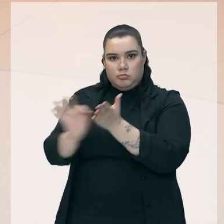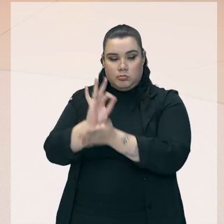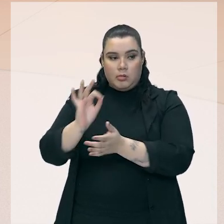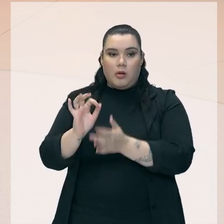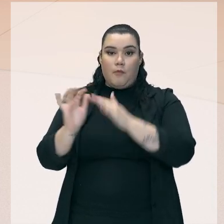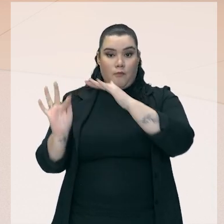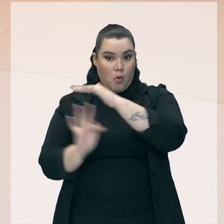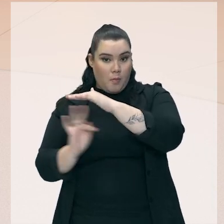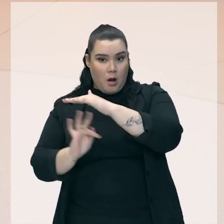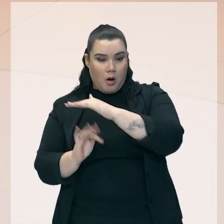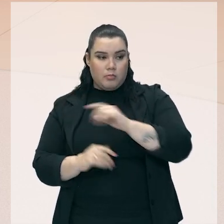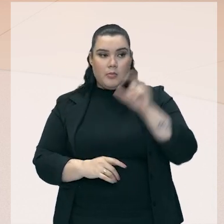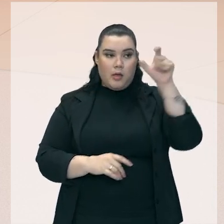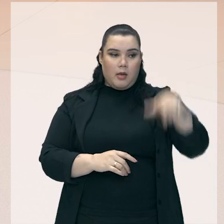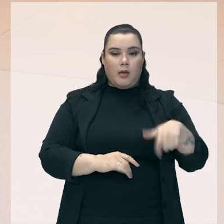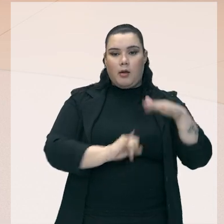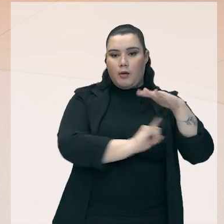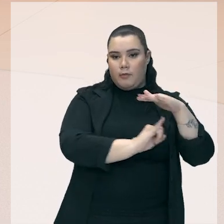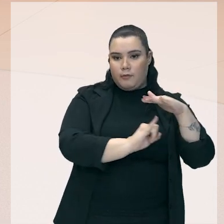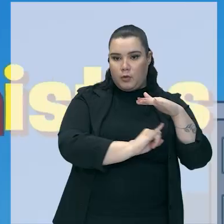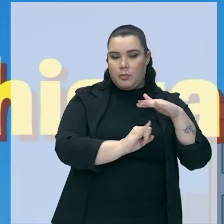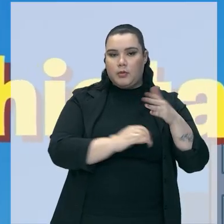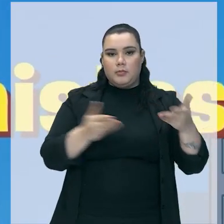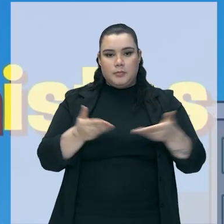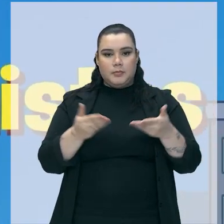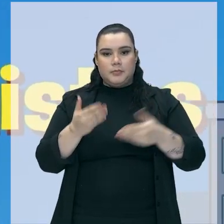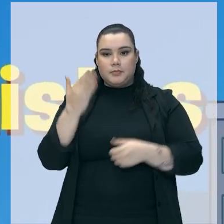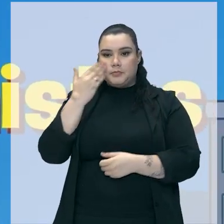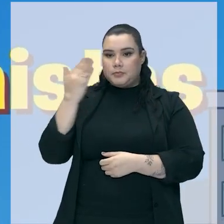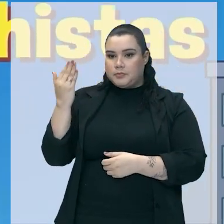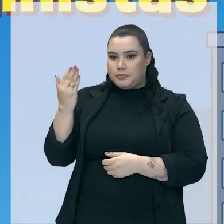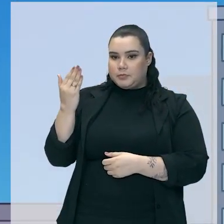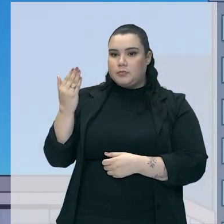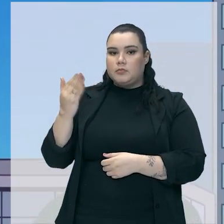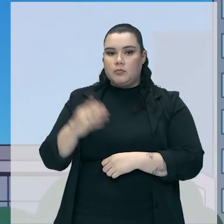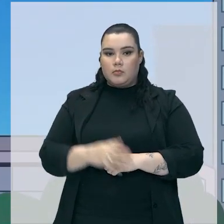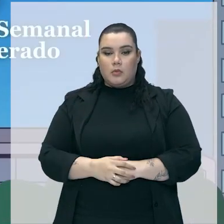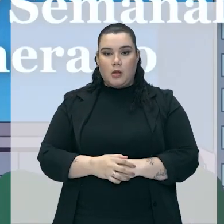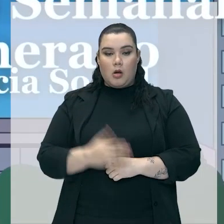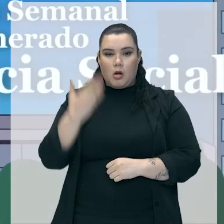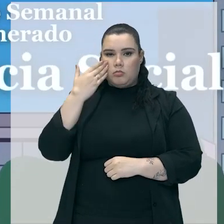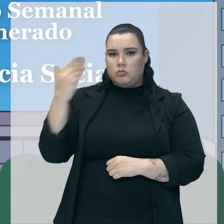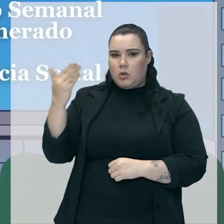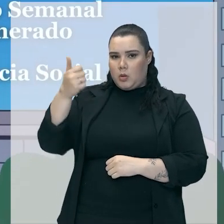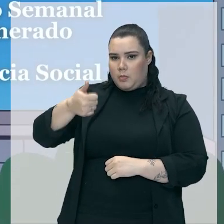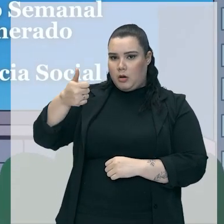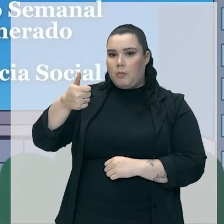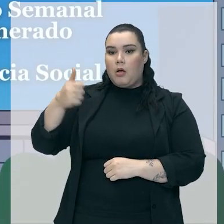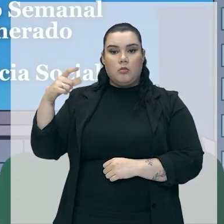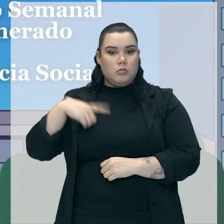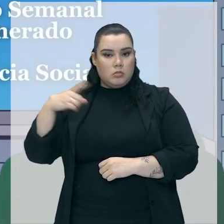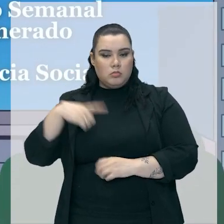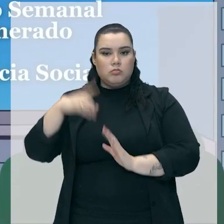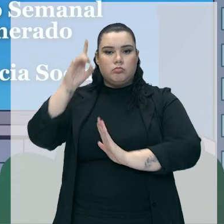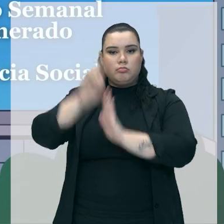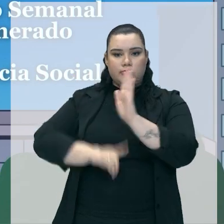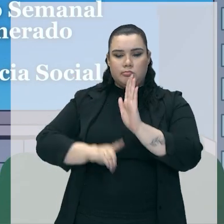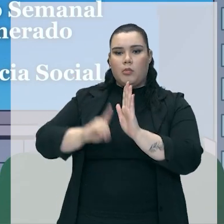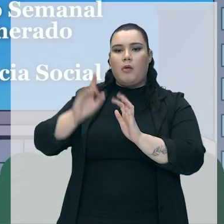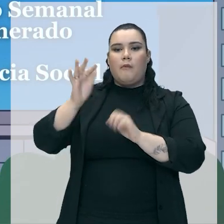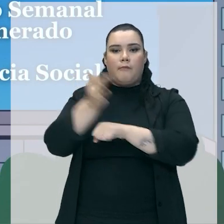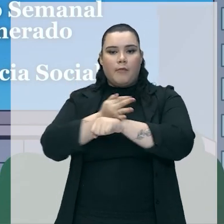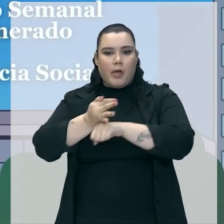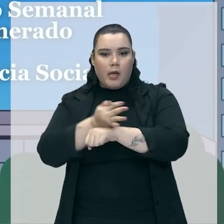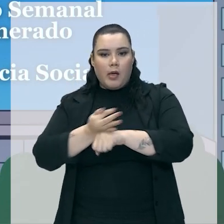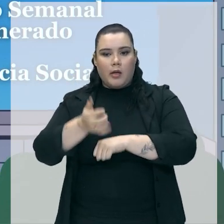e o outro não é. Vamos dar uma olhada então agora. Esse daí, pessoal, esse primeiro aí, ele tem, né? Férias, décimo terceiro,